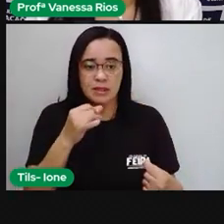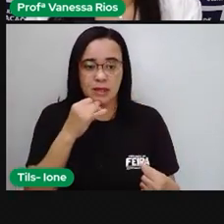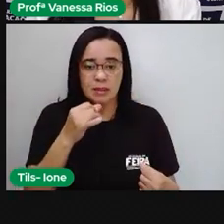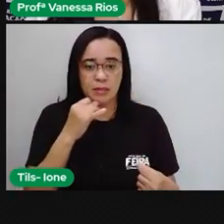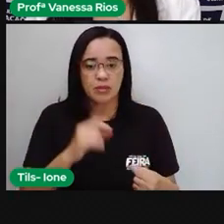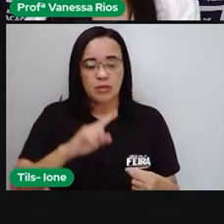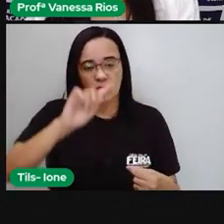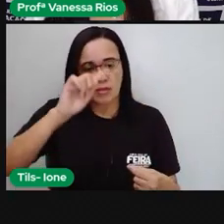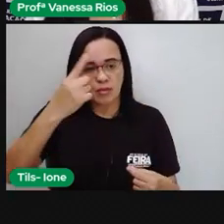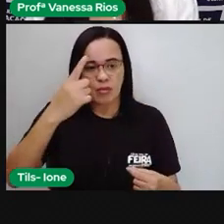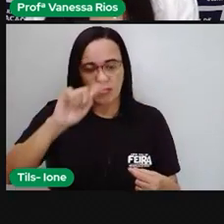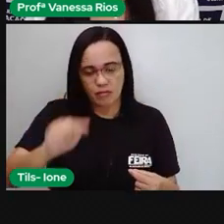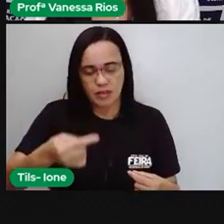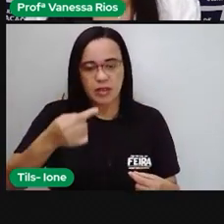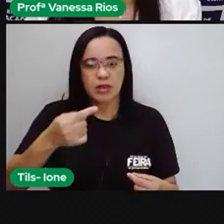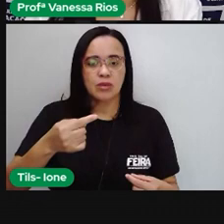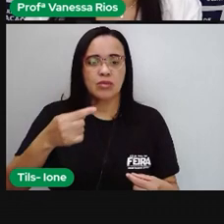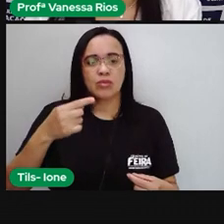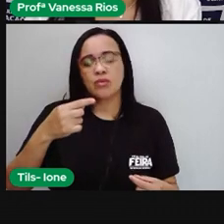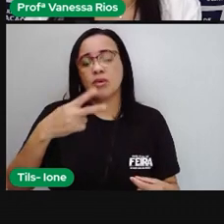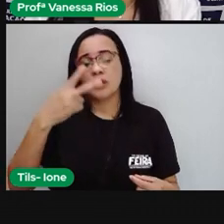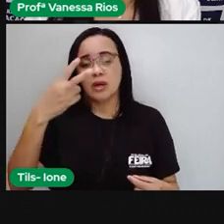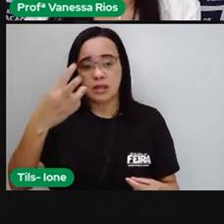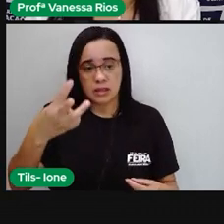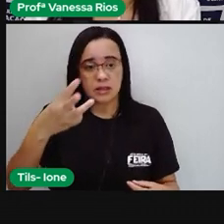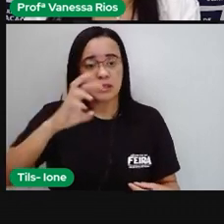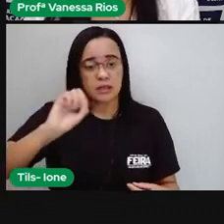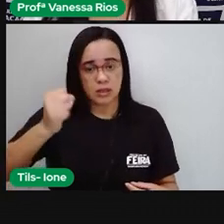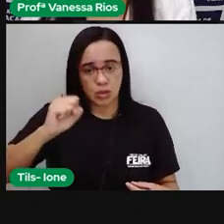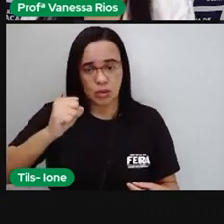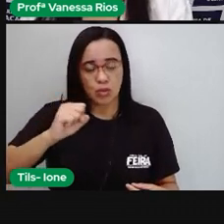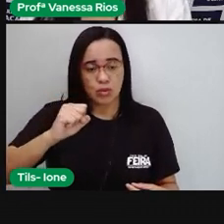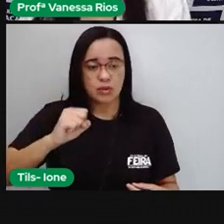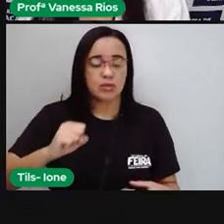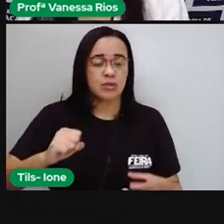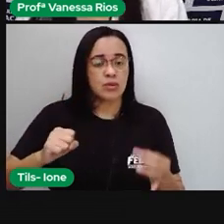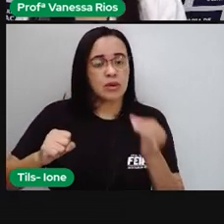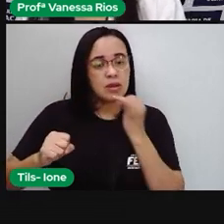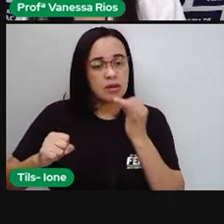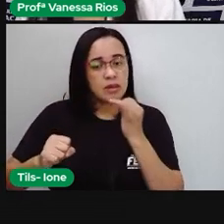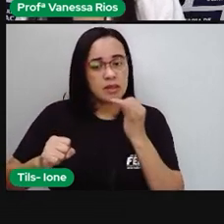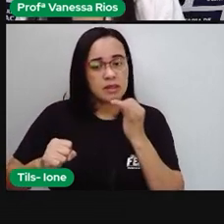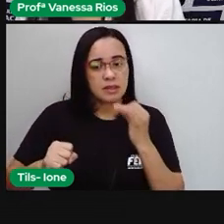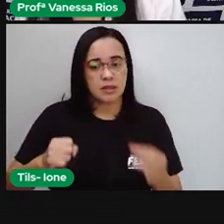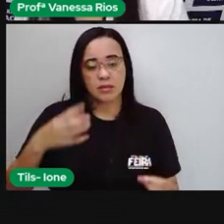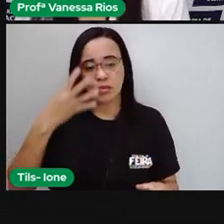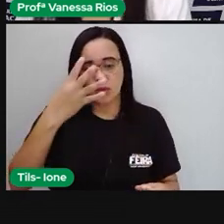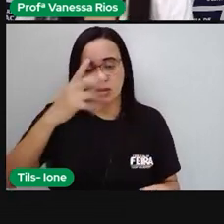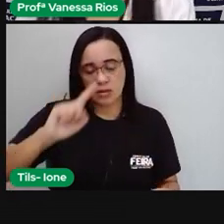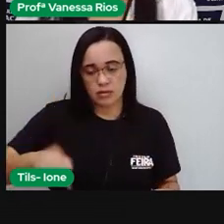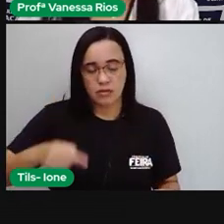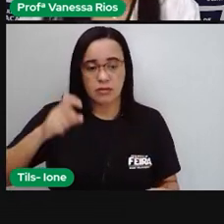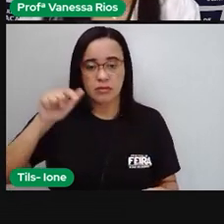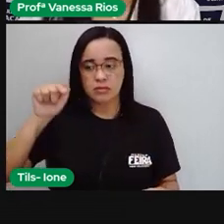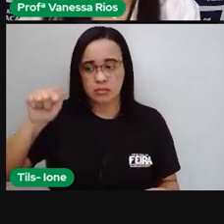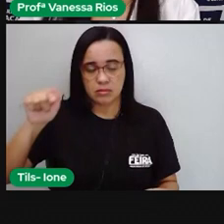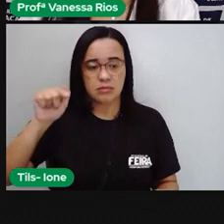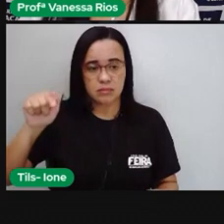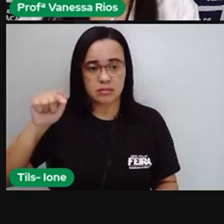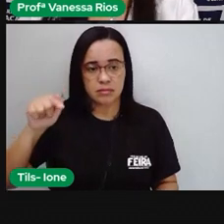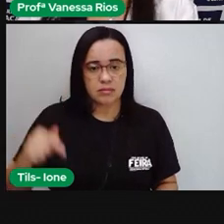vírgula trinta e oito. E o outro exemplo, quarenta e cinco vírgula sete. Então, os números